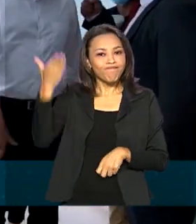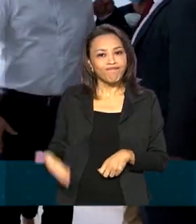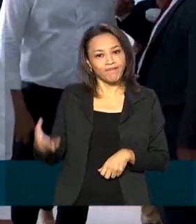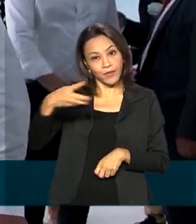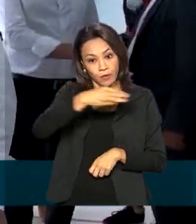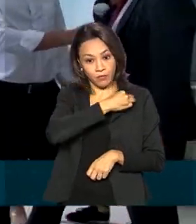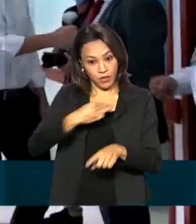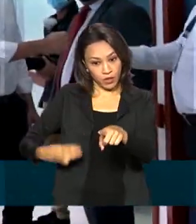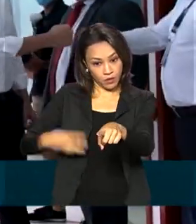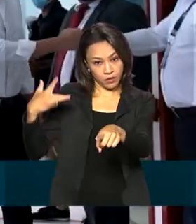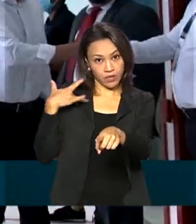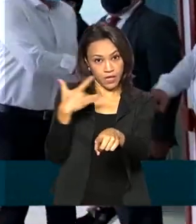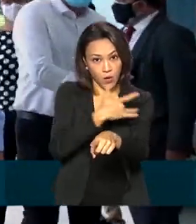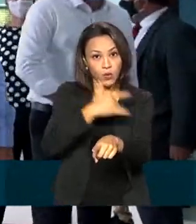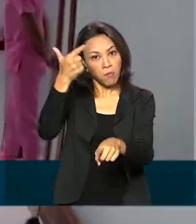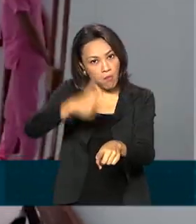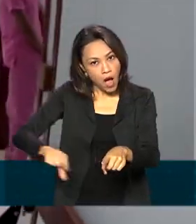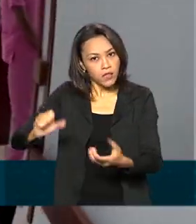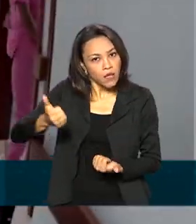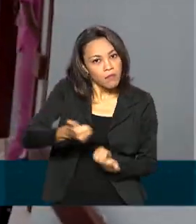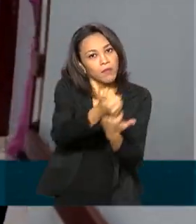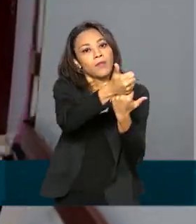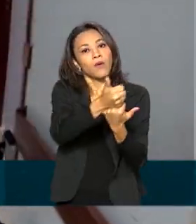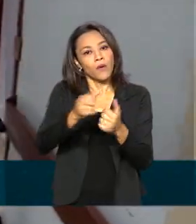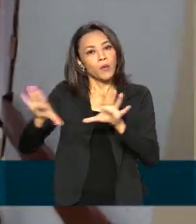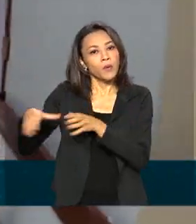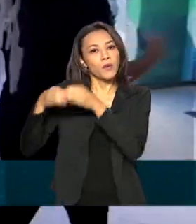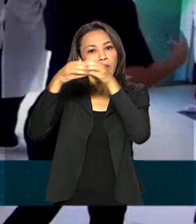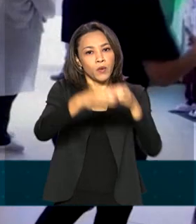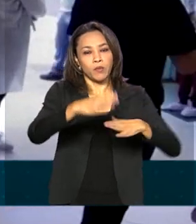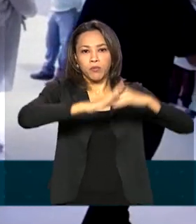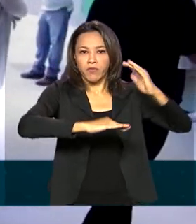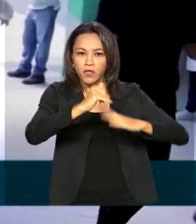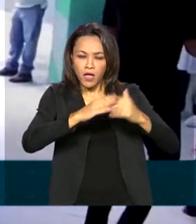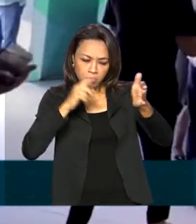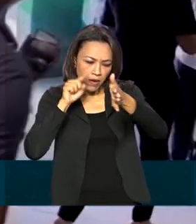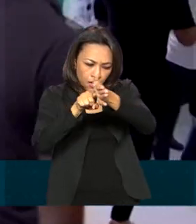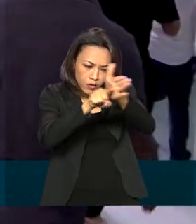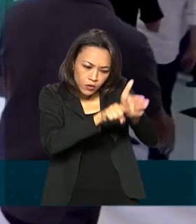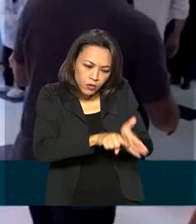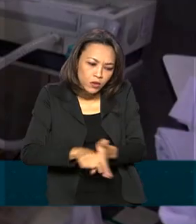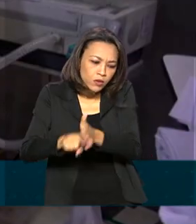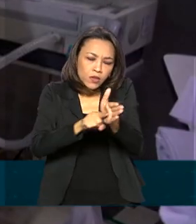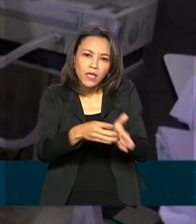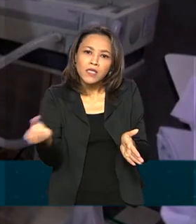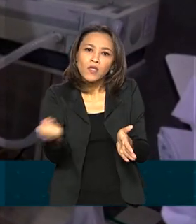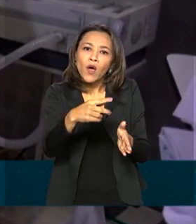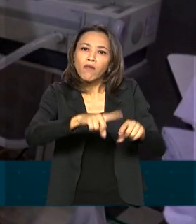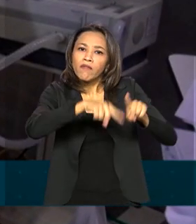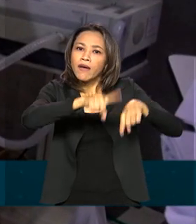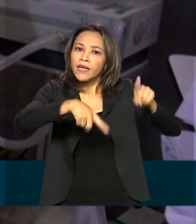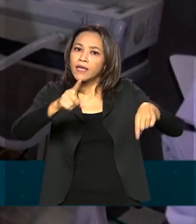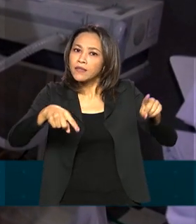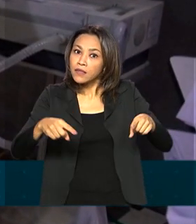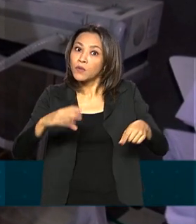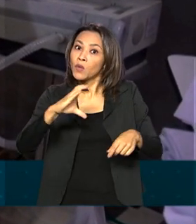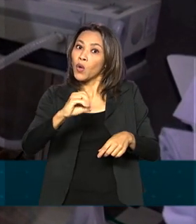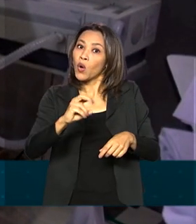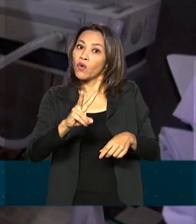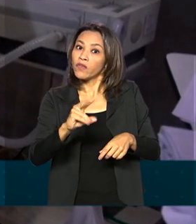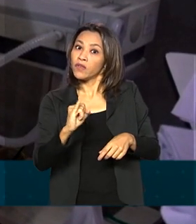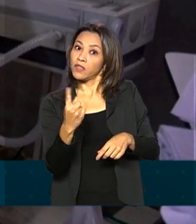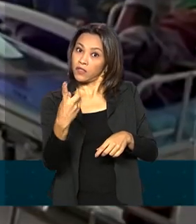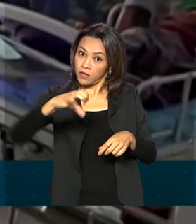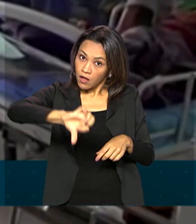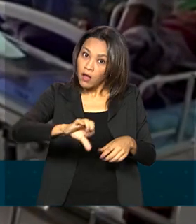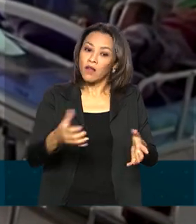estão sendo destinados mais recursos e equipes para o estudo do genoma dessa nova linhagem do coronavírus. Medida para ajudar os